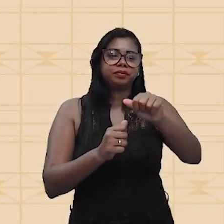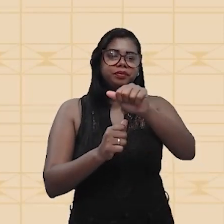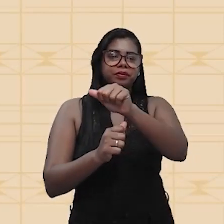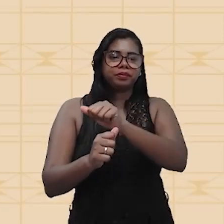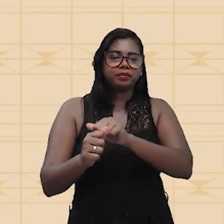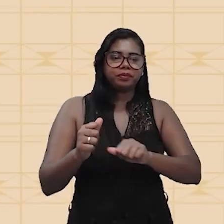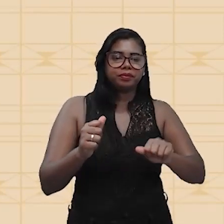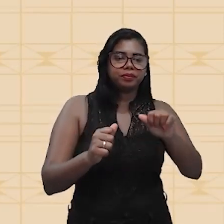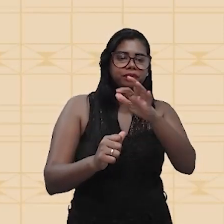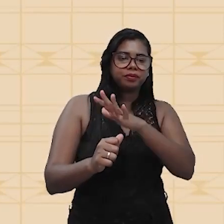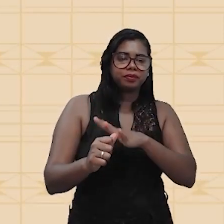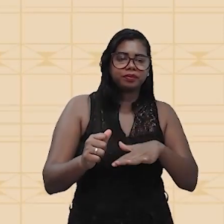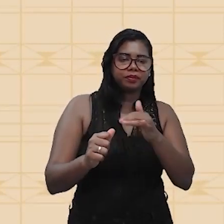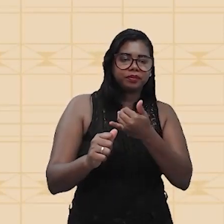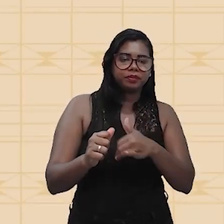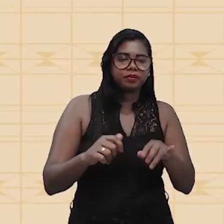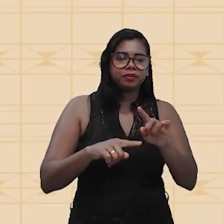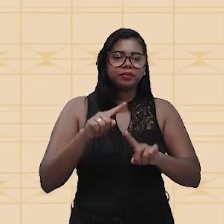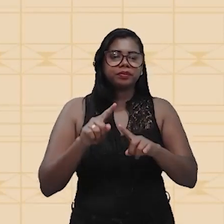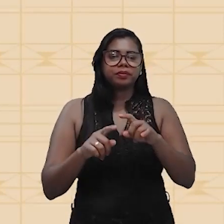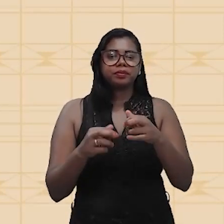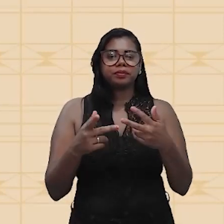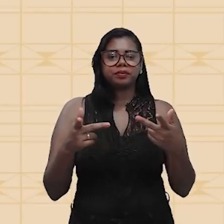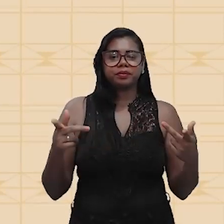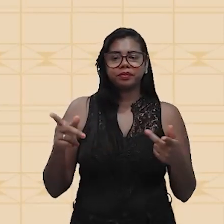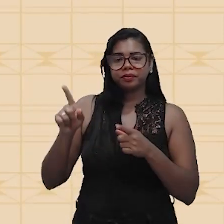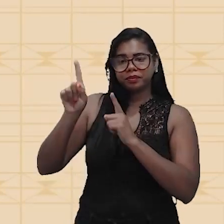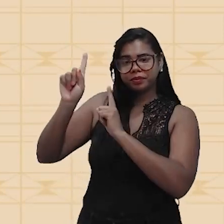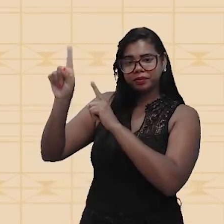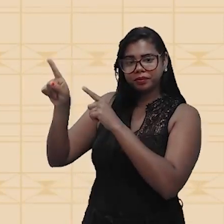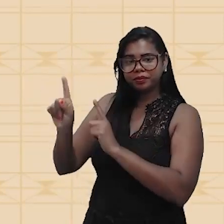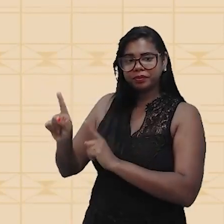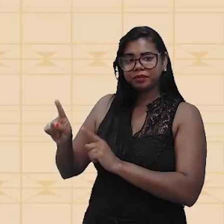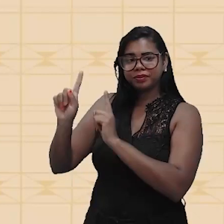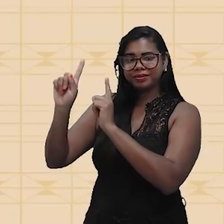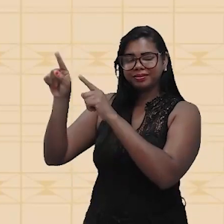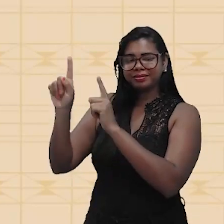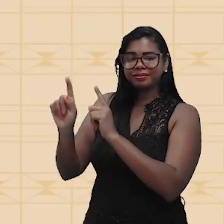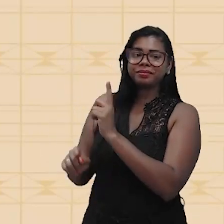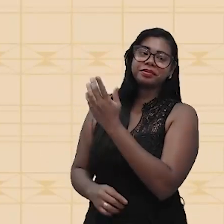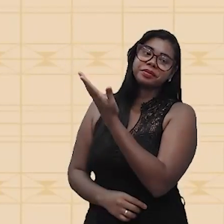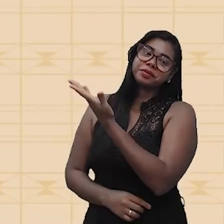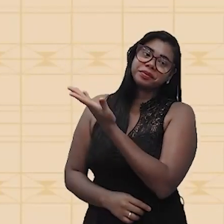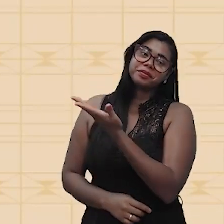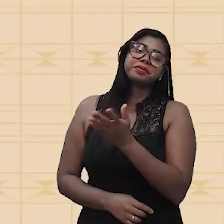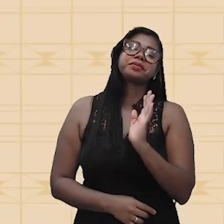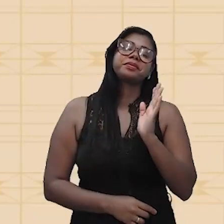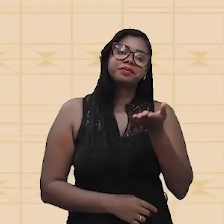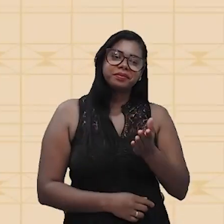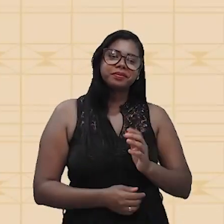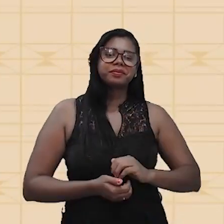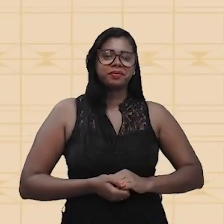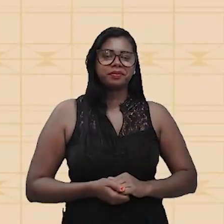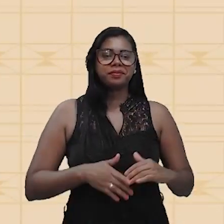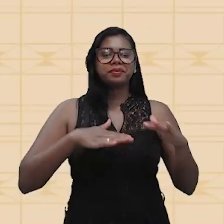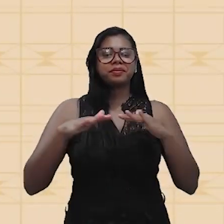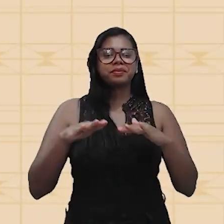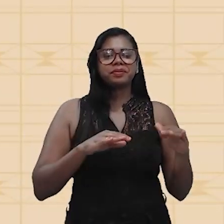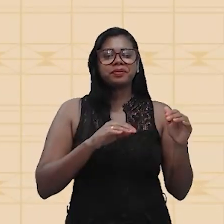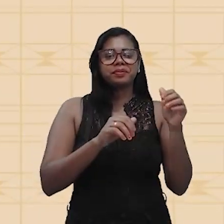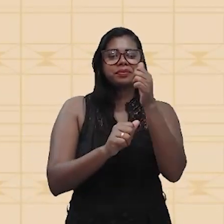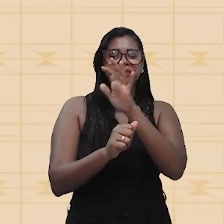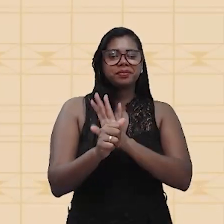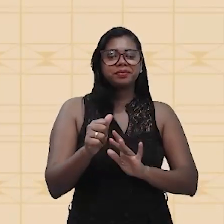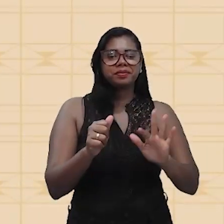que nesses materiais condutores, esses elétrons já se encontram em movimento sim, tá? Não vai pensar que o elétron está lá